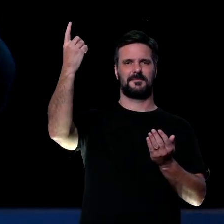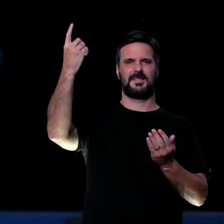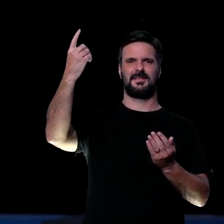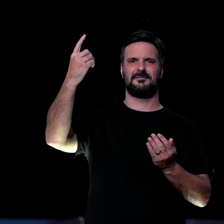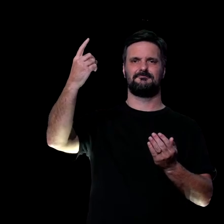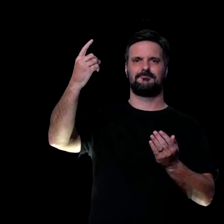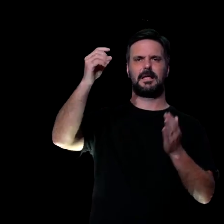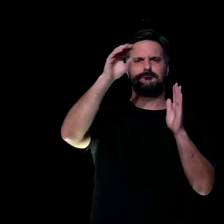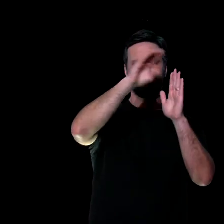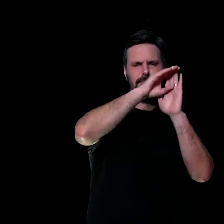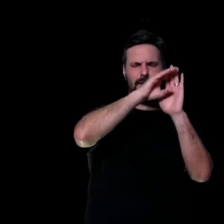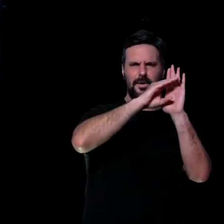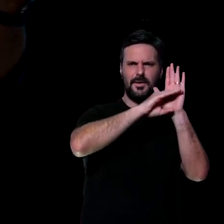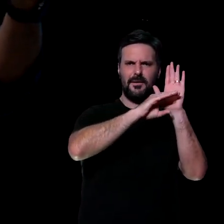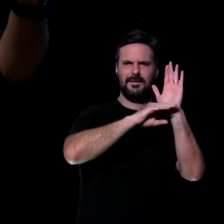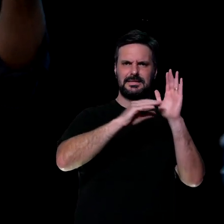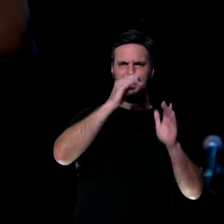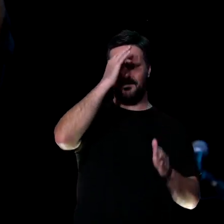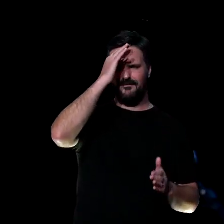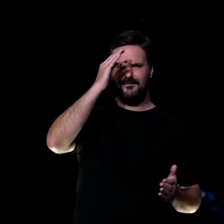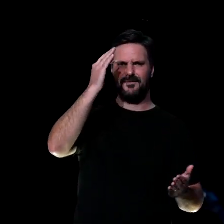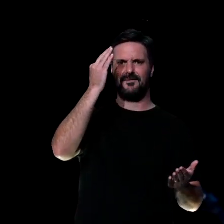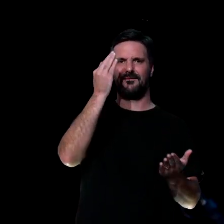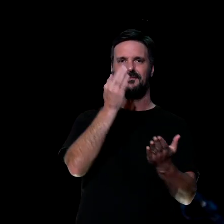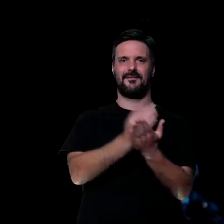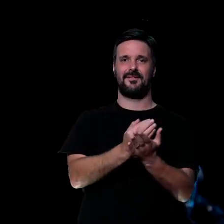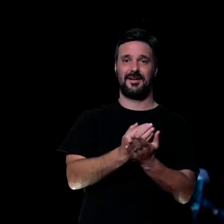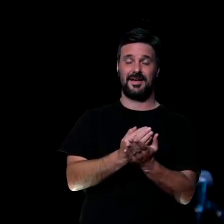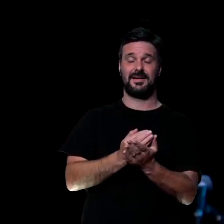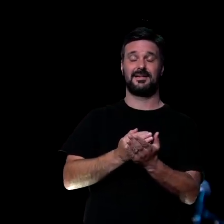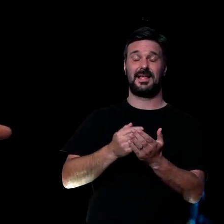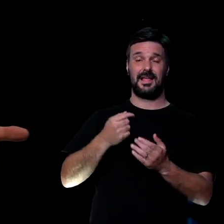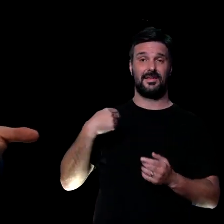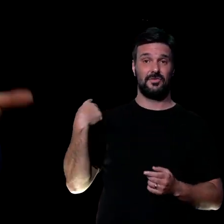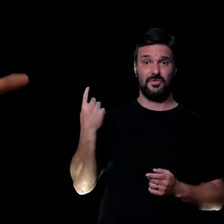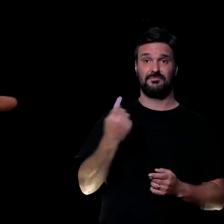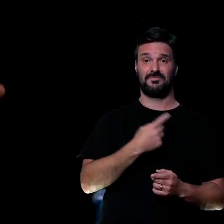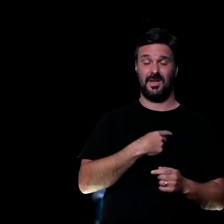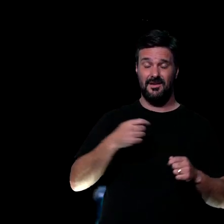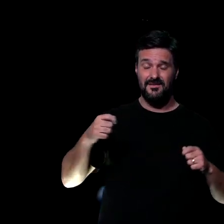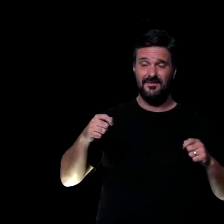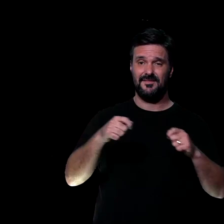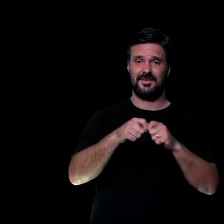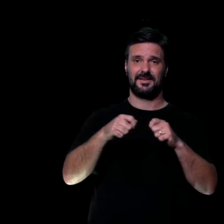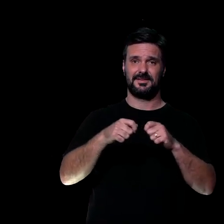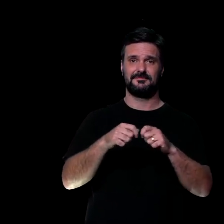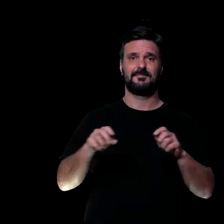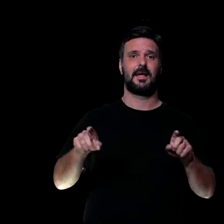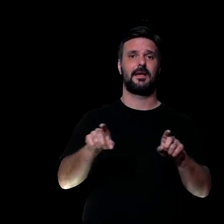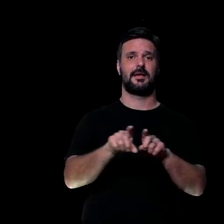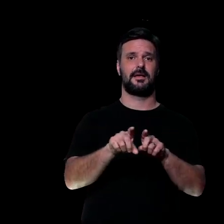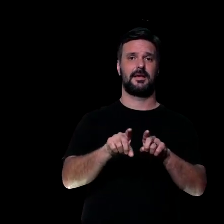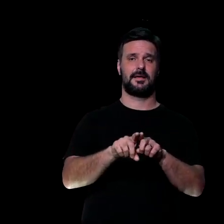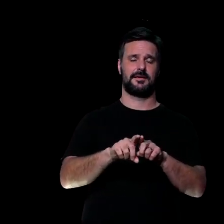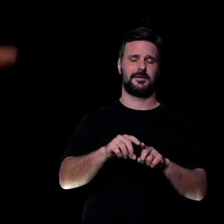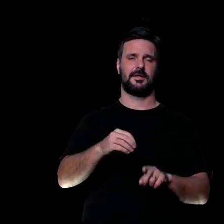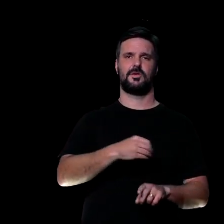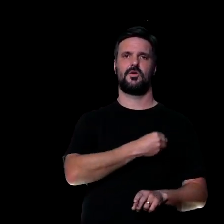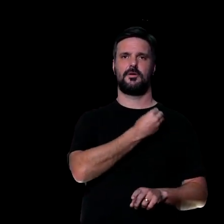o nosso manual de fé, aquilo que acreditamos, e prática, aquilo que fazemos. Ou seja, tem coisas que a tua vida não